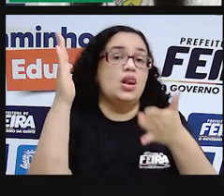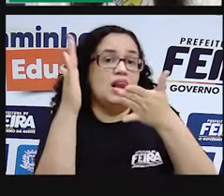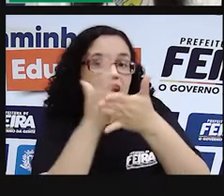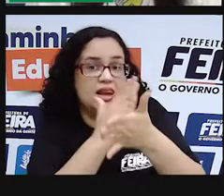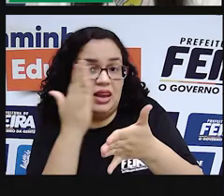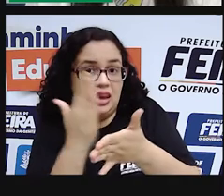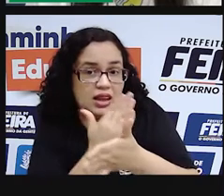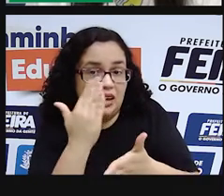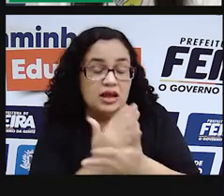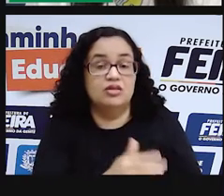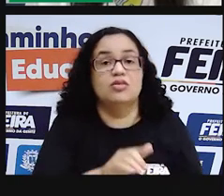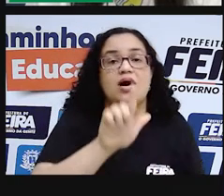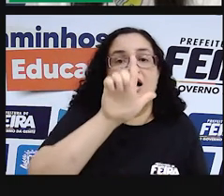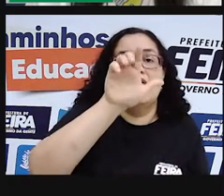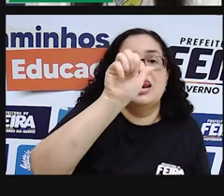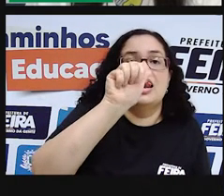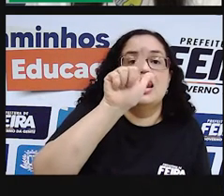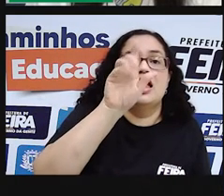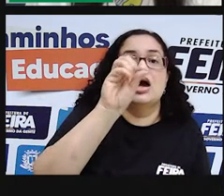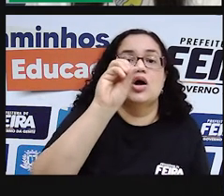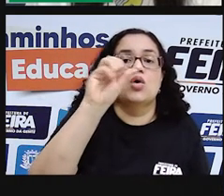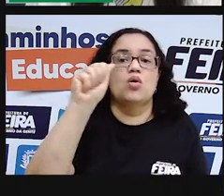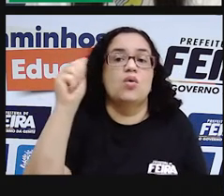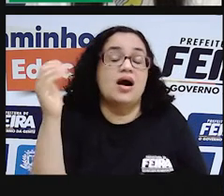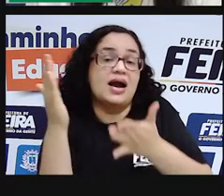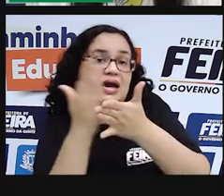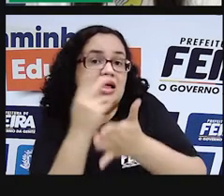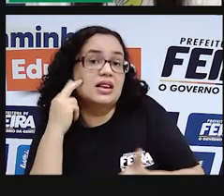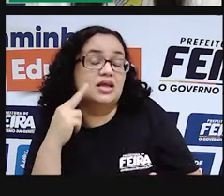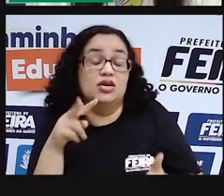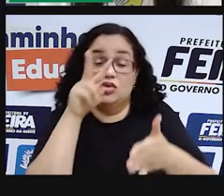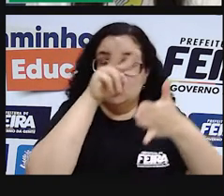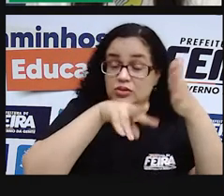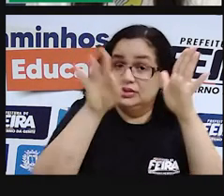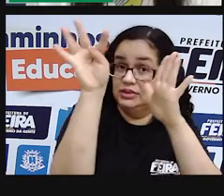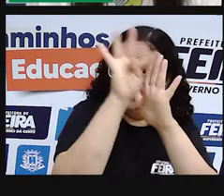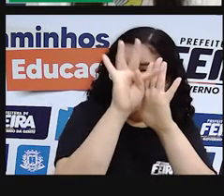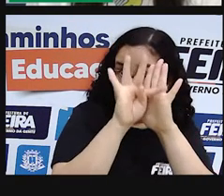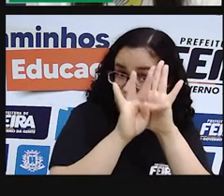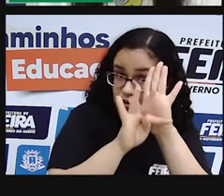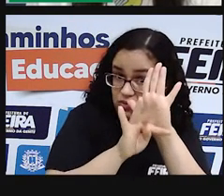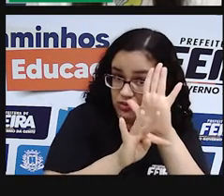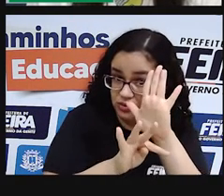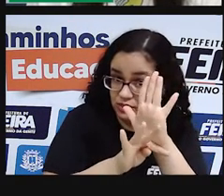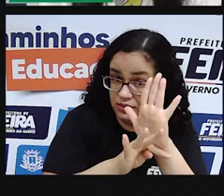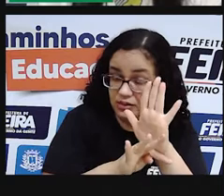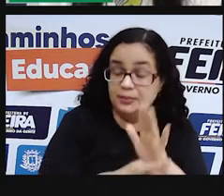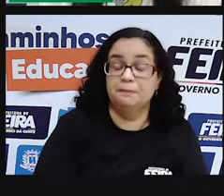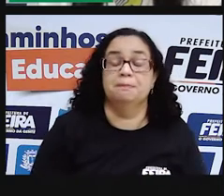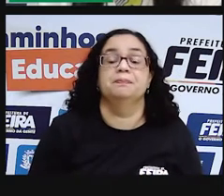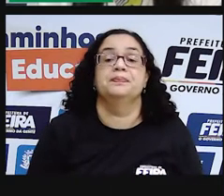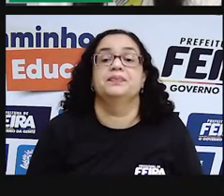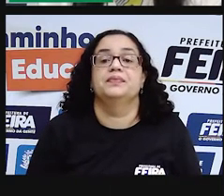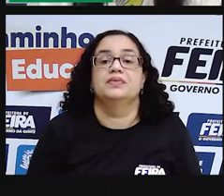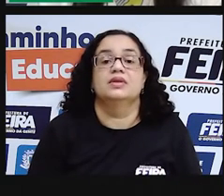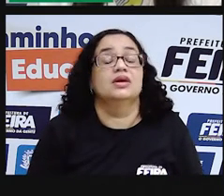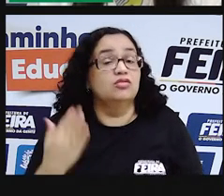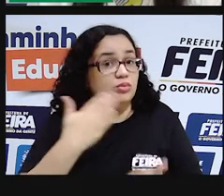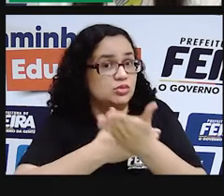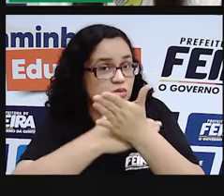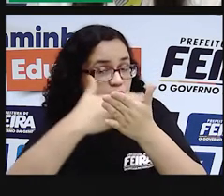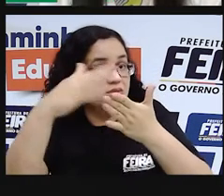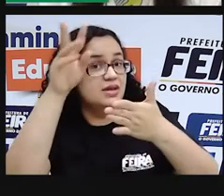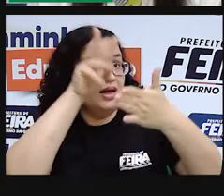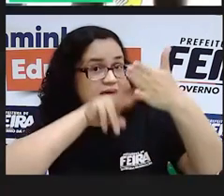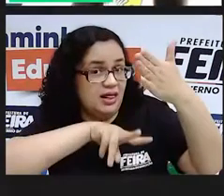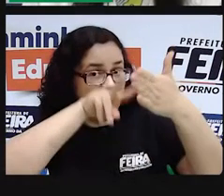Lagoa Encantada, texto escrito por Fabiana Guimarães e ilustrado por Carlos Campos. Vamos lá fazer a